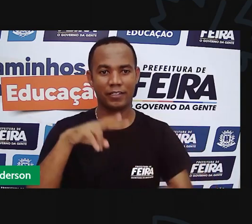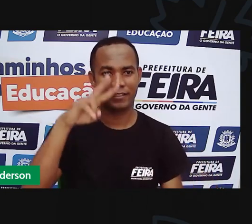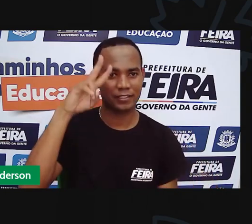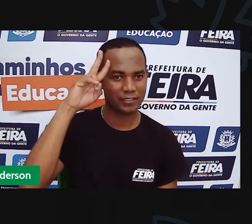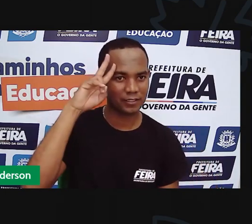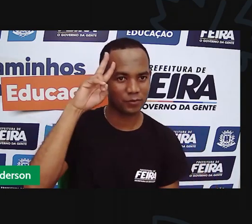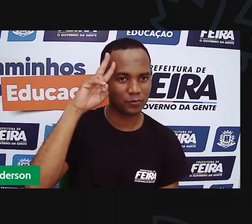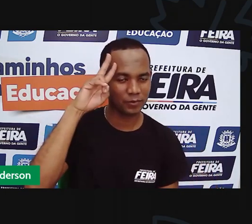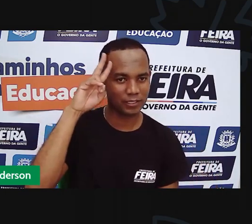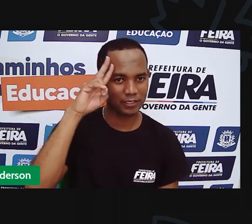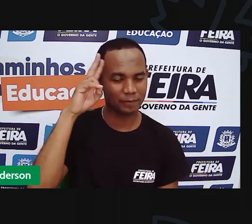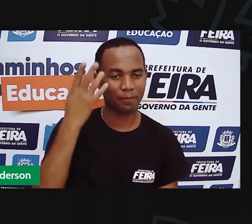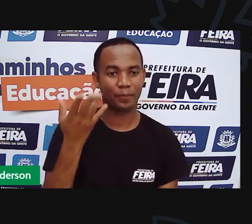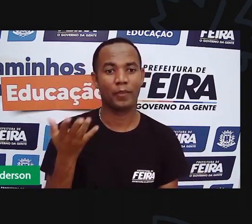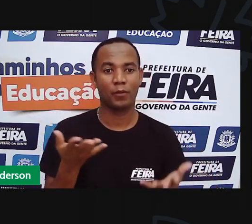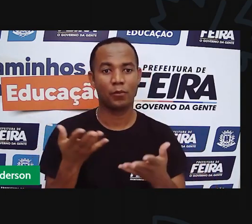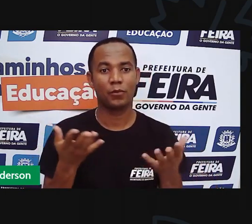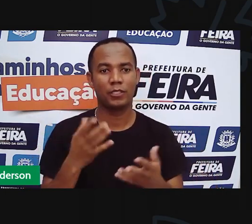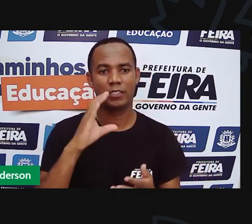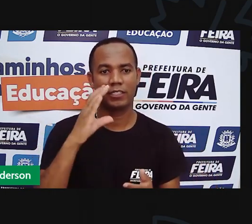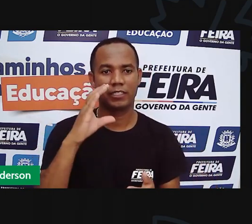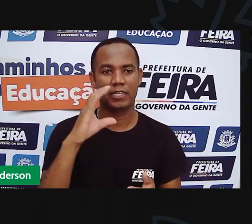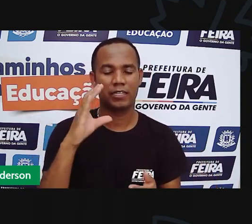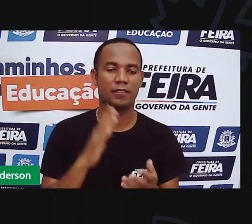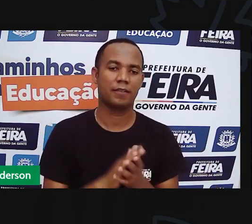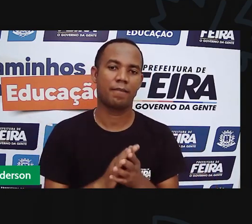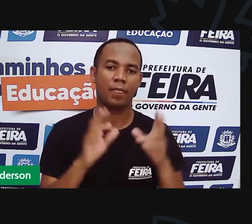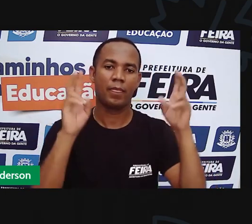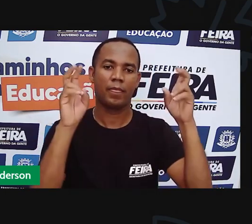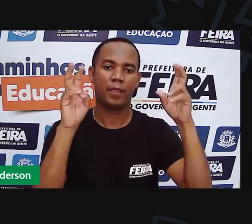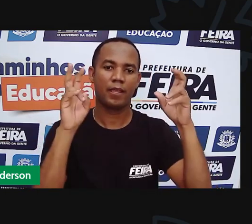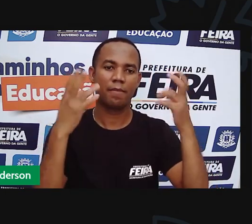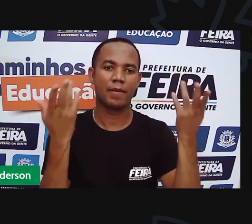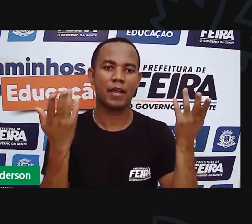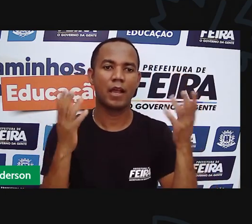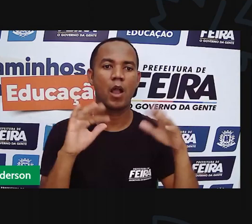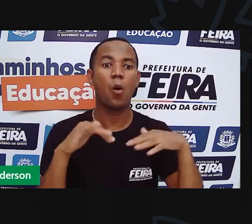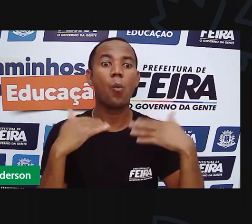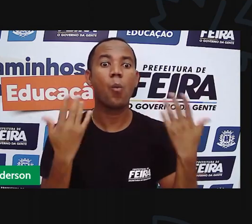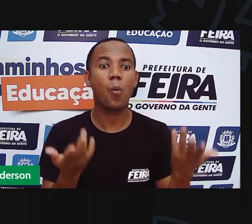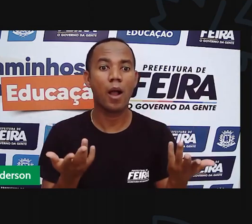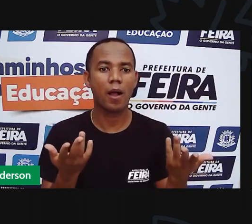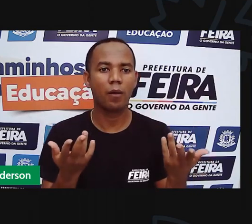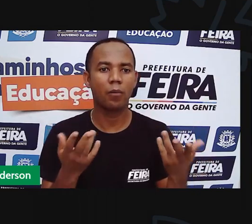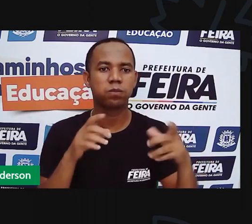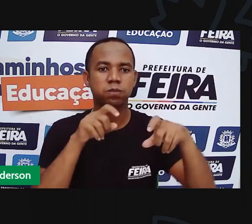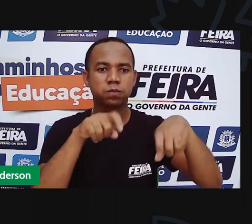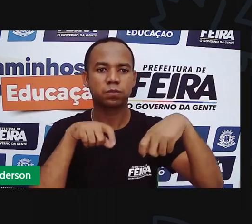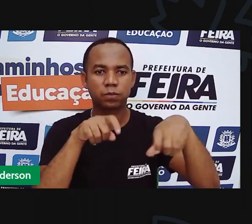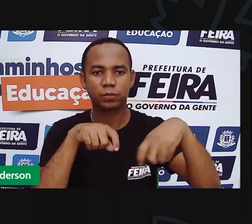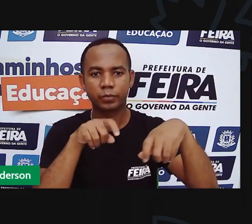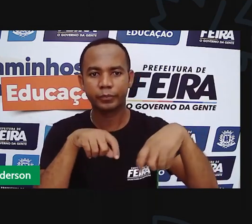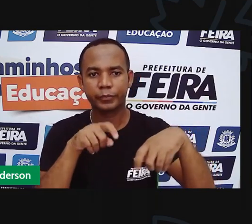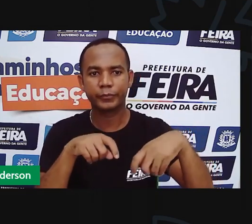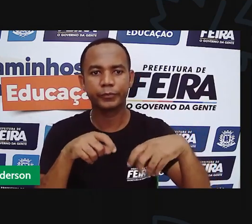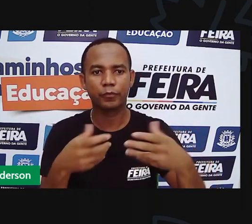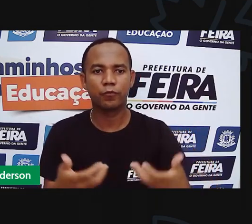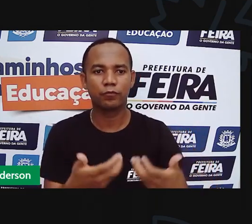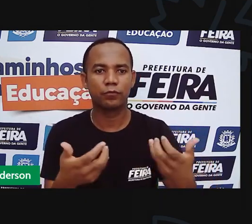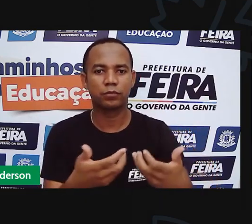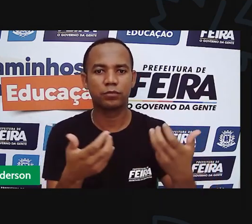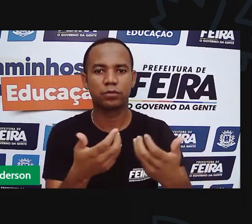humanas e o tema é pecuária. Nós já vimos esse assunto antes, mas agora nós vamos conhecer um pouquinho mais.